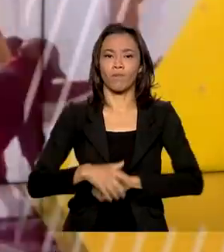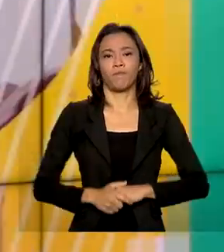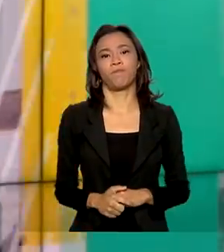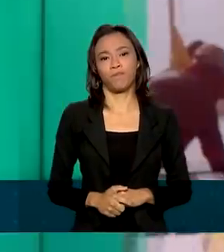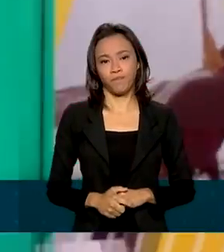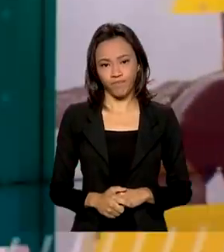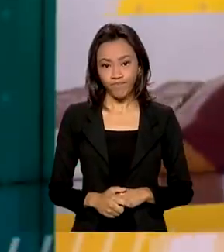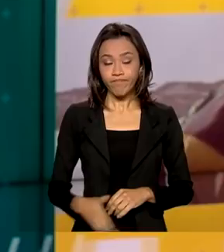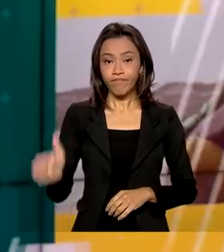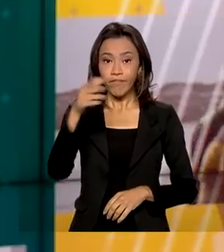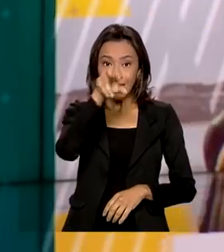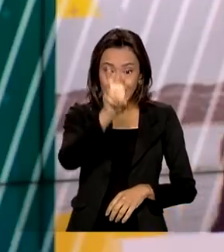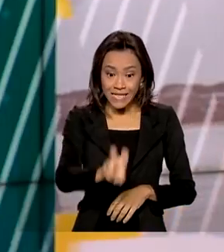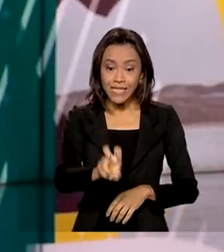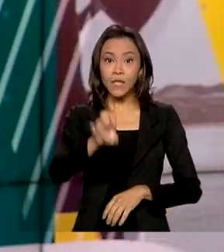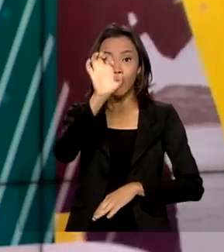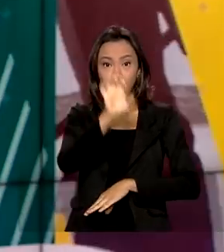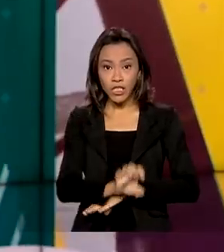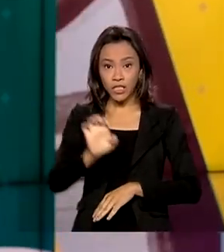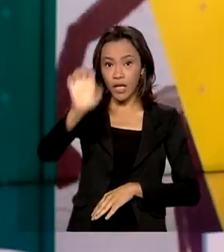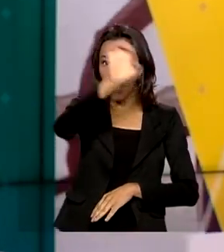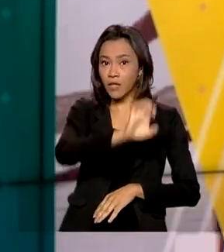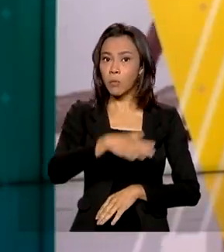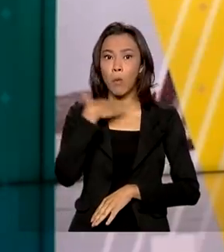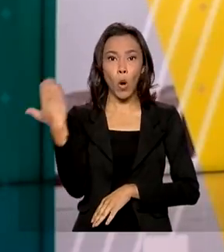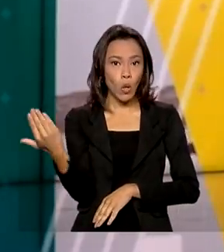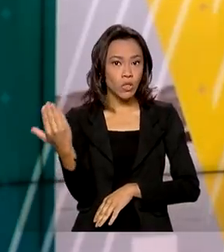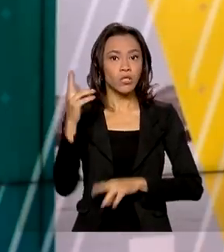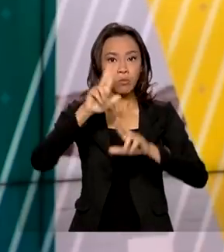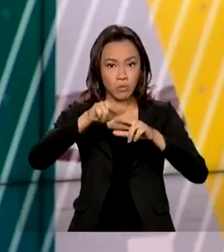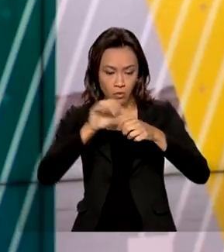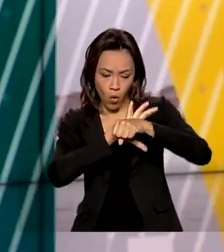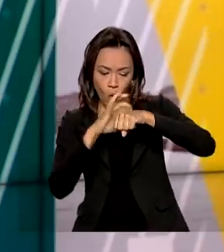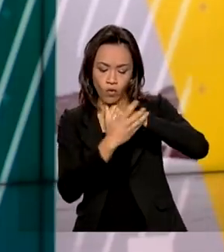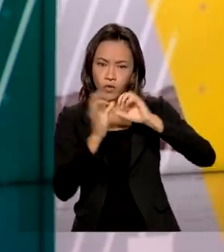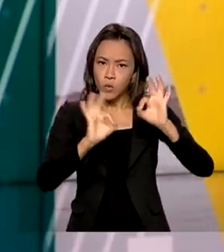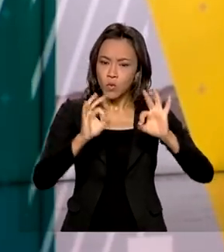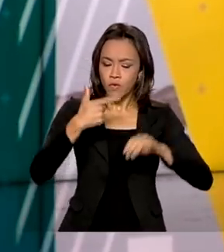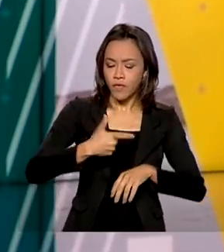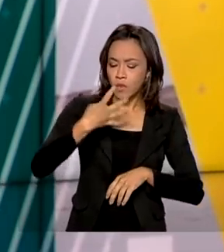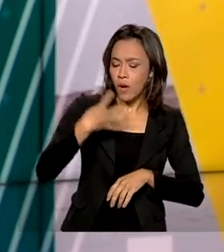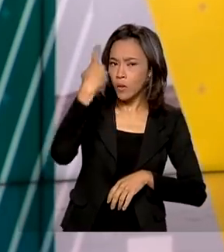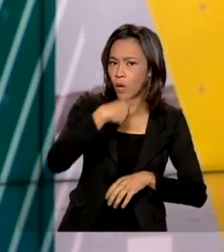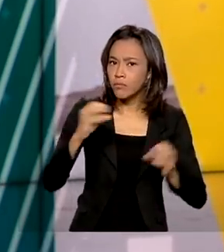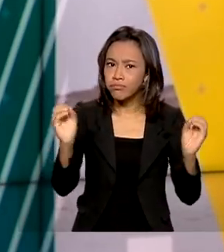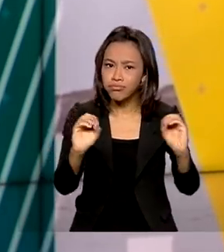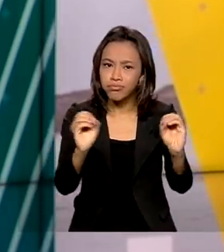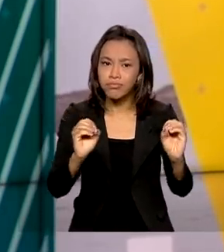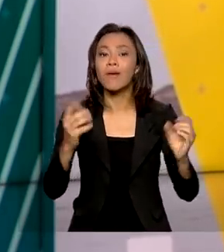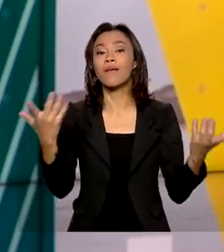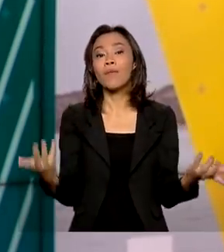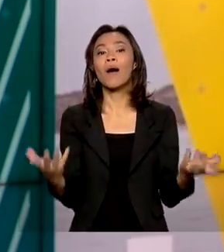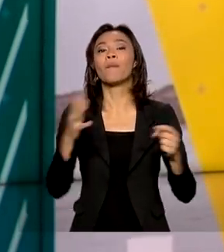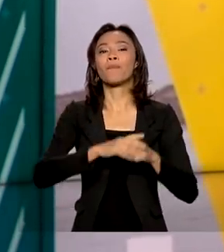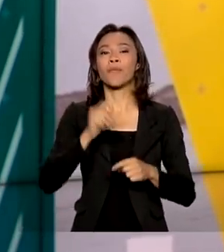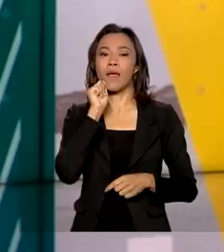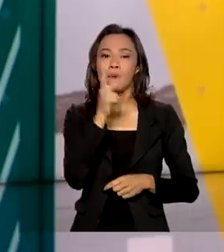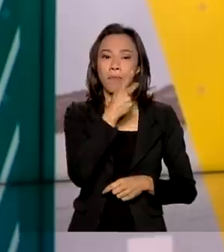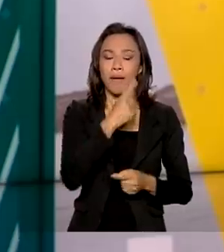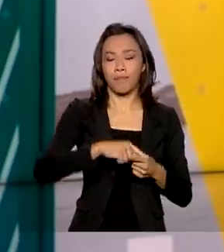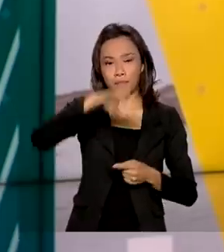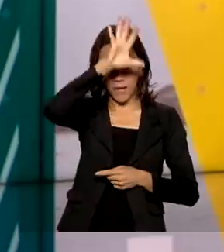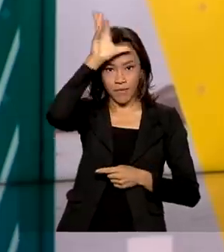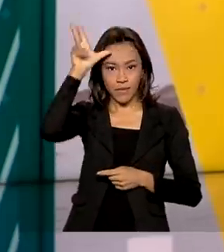E cinco estados não registraram óbitos por Covid-19 nas últimas 24 horas. São eles Amapá,